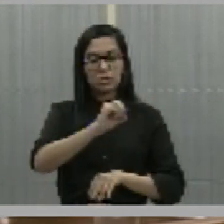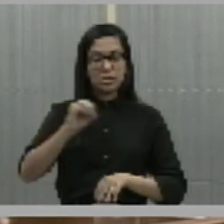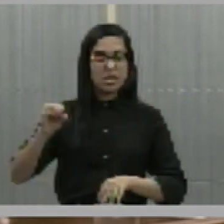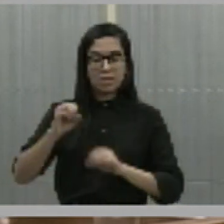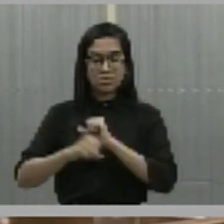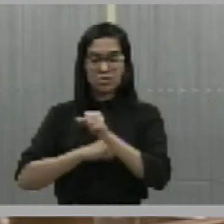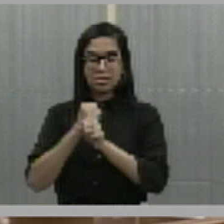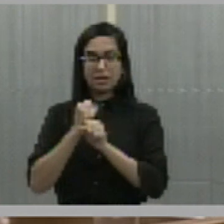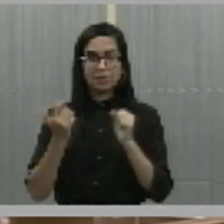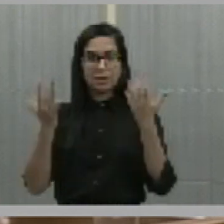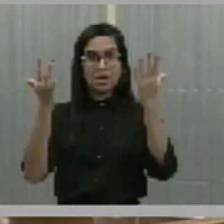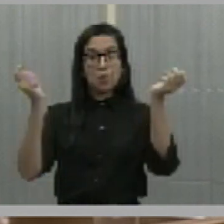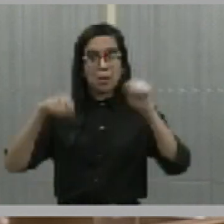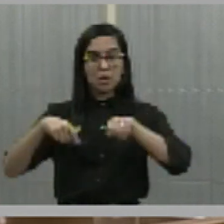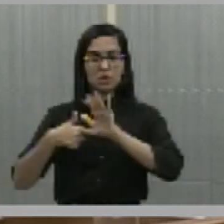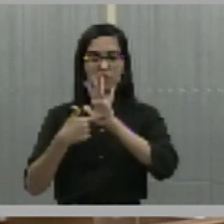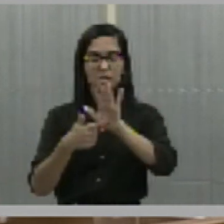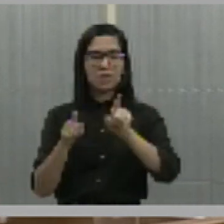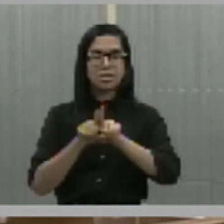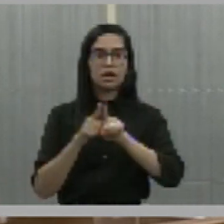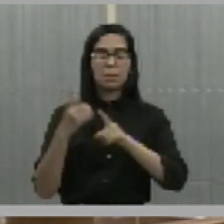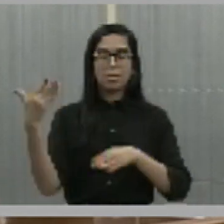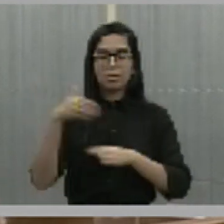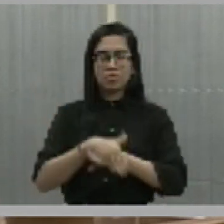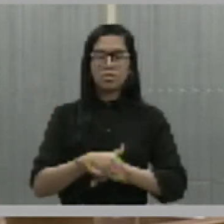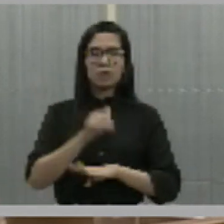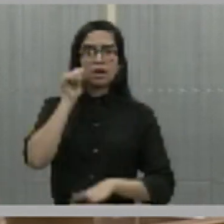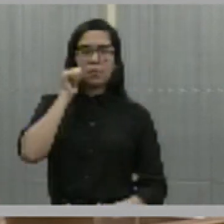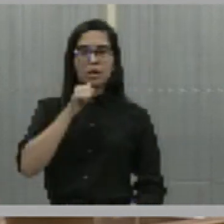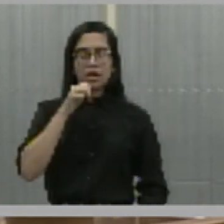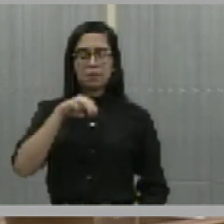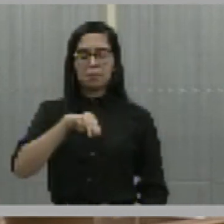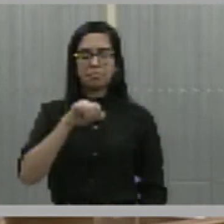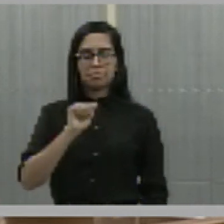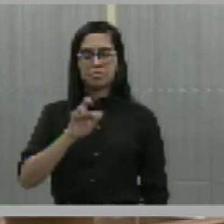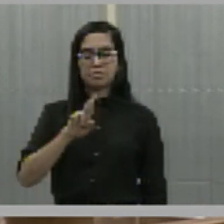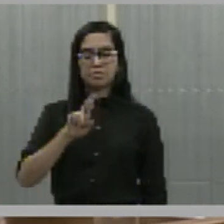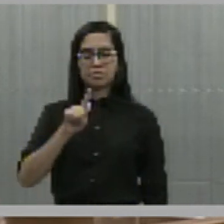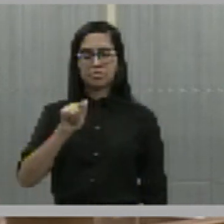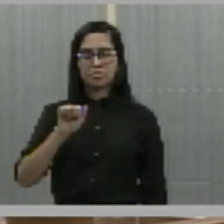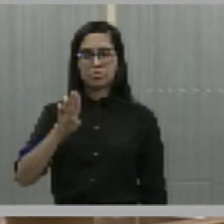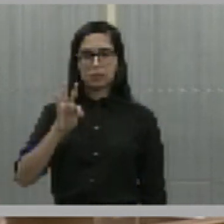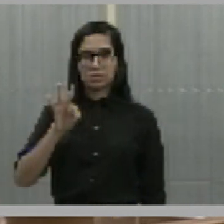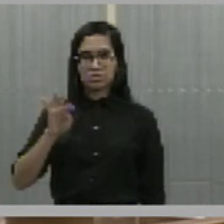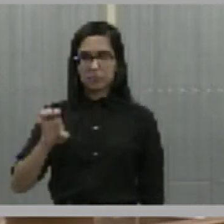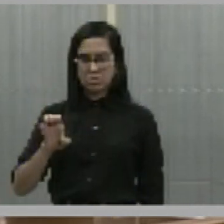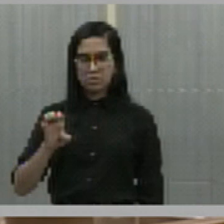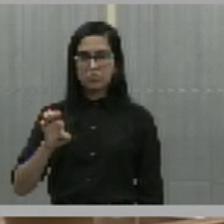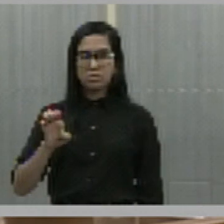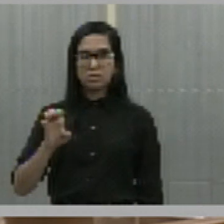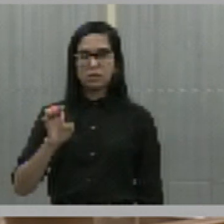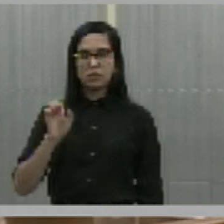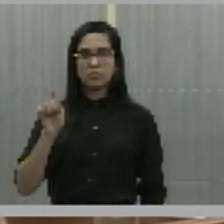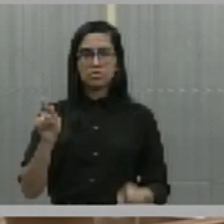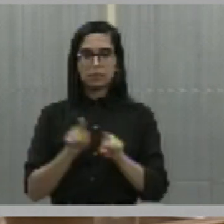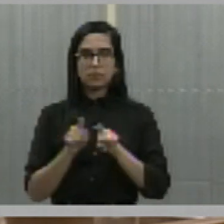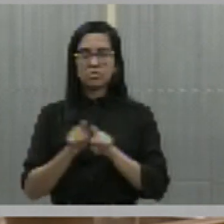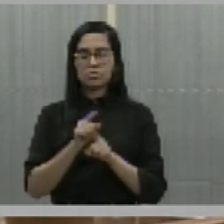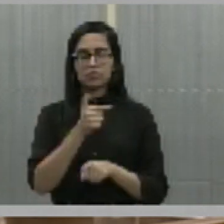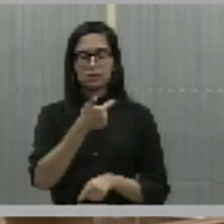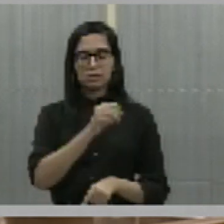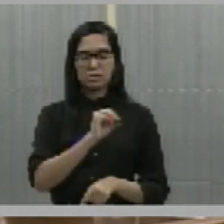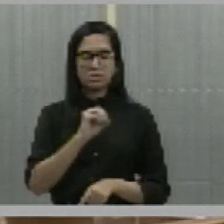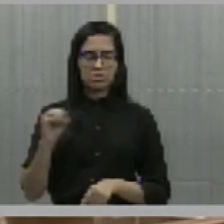aqui com a vinda também da ministra Margarete, dentro das comemorações dos 200 anos do Piauí.